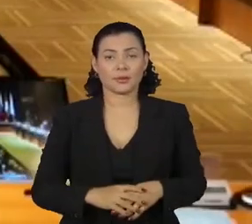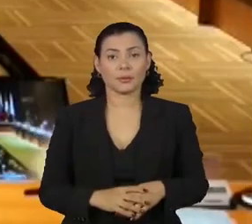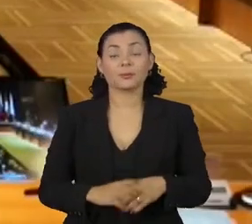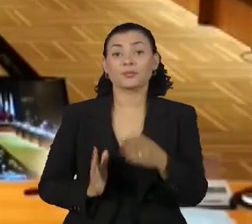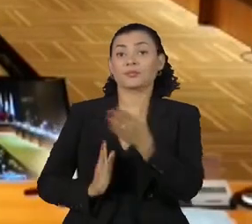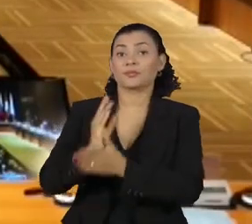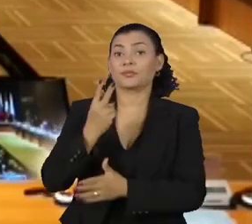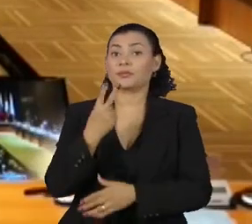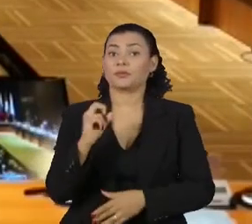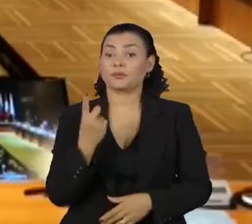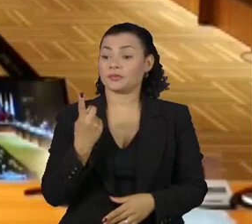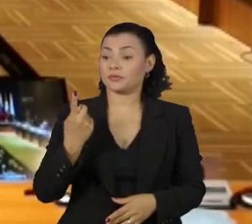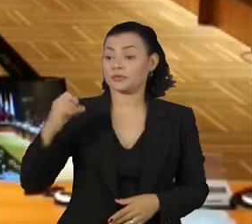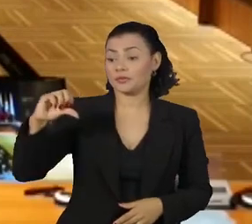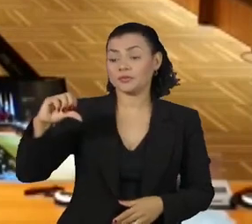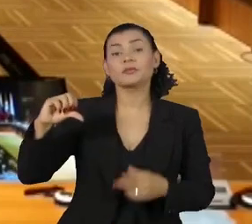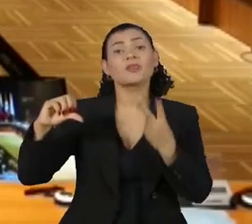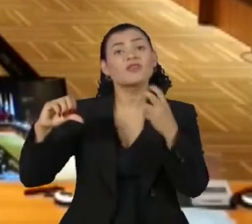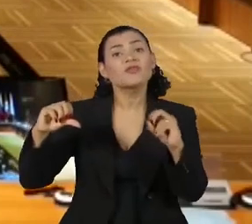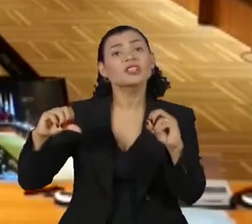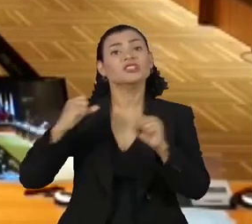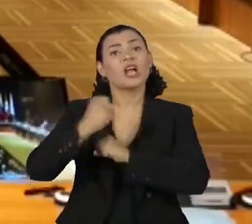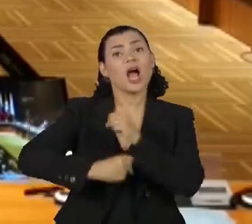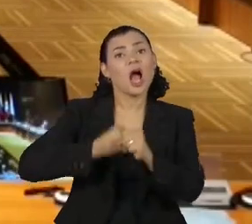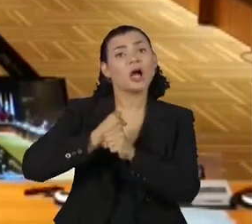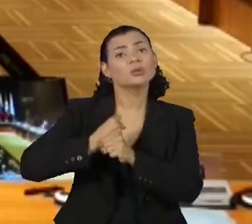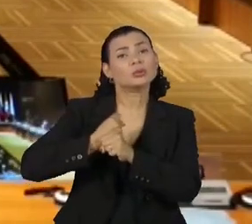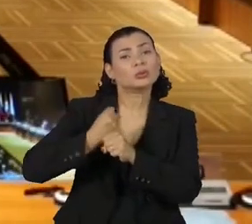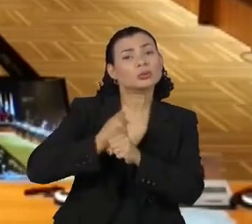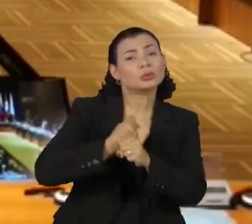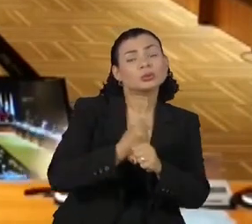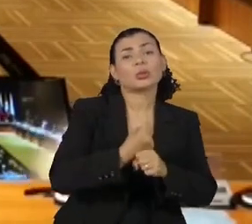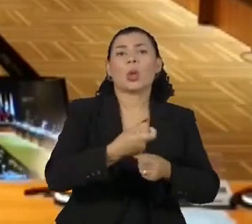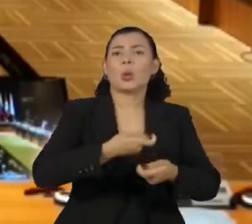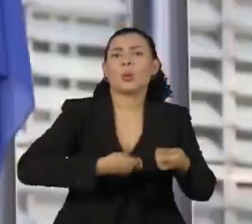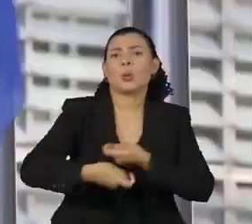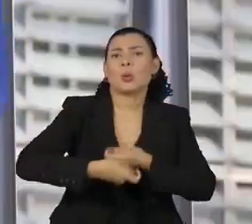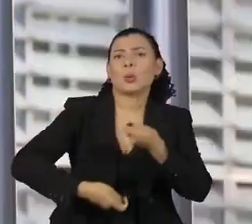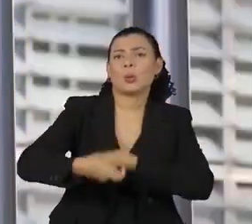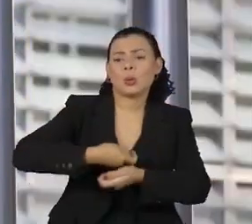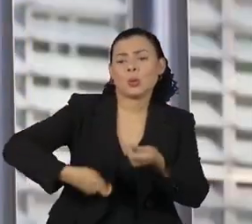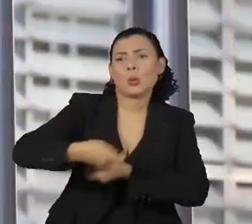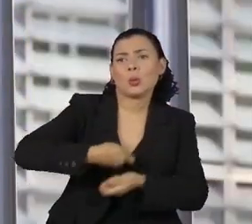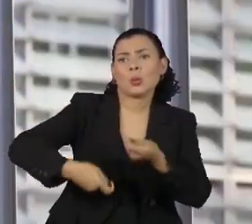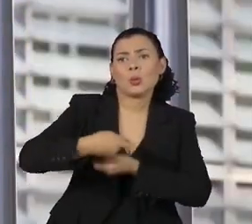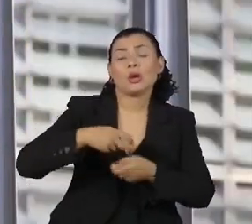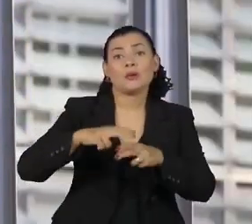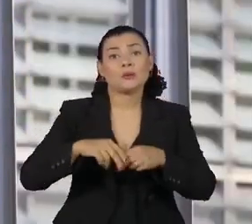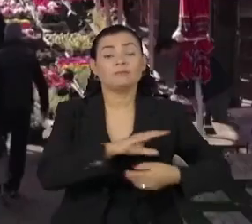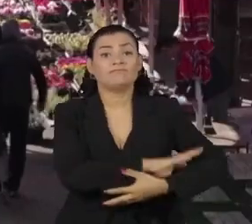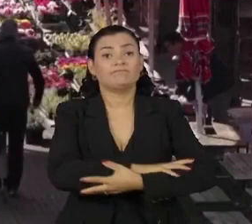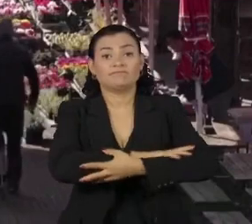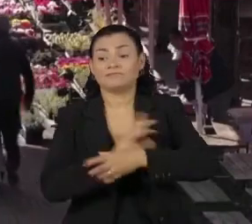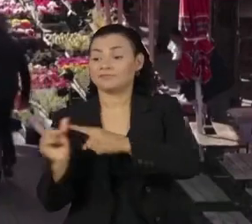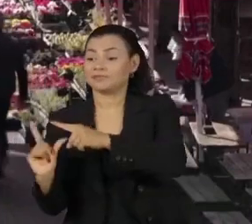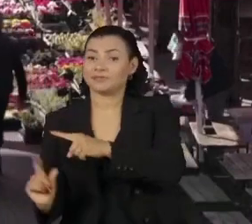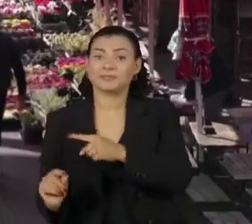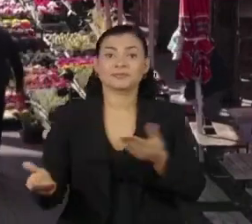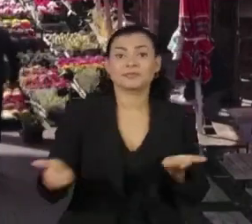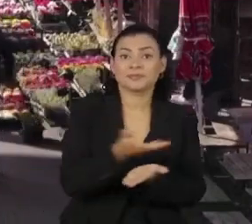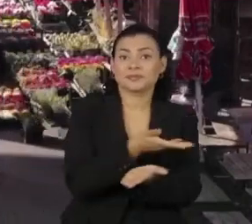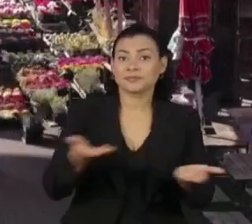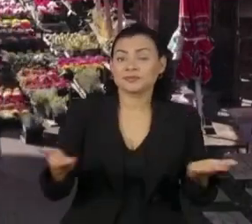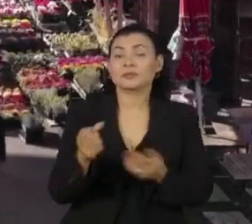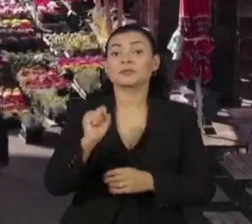2019, depois de 20 anos de negociações, o acordo de livre comércio entre o Mercosul e a União Europeia, que envolve